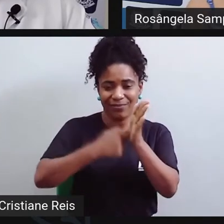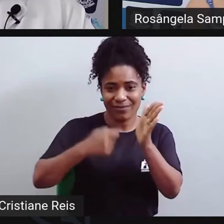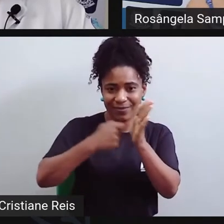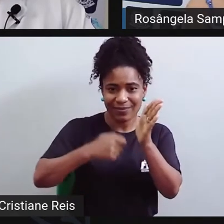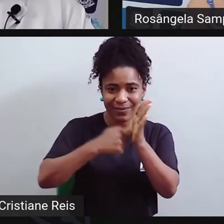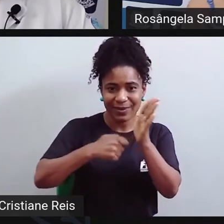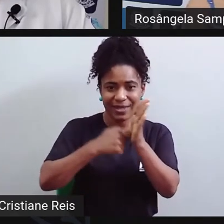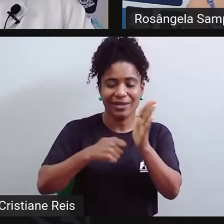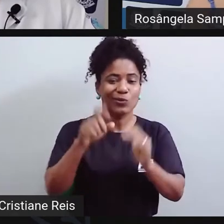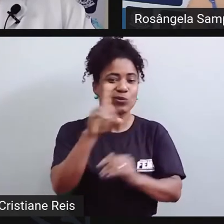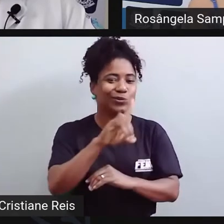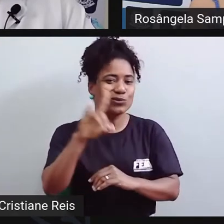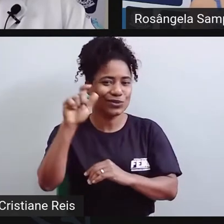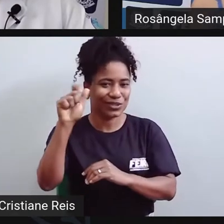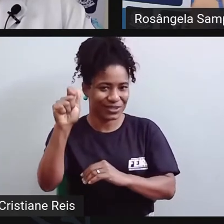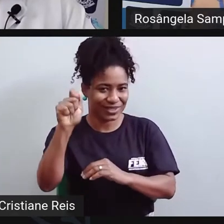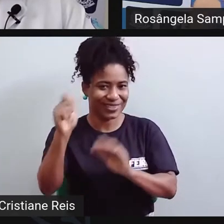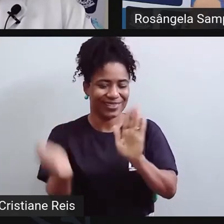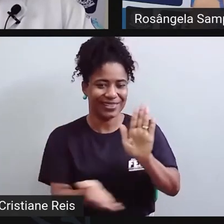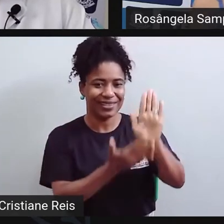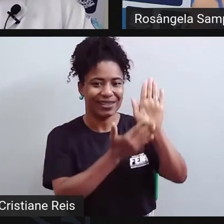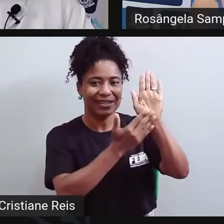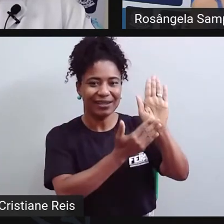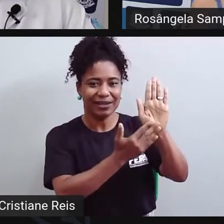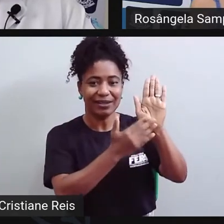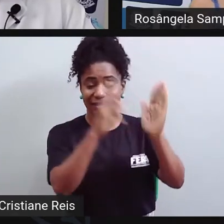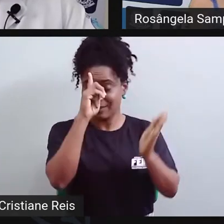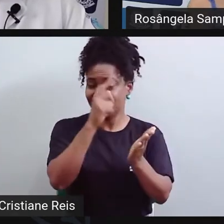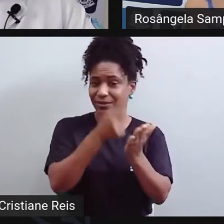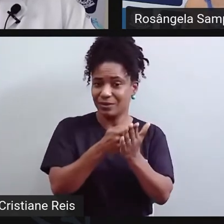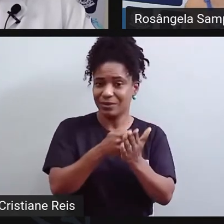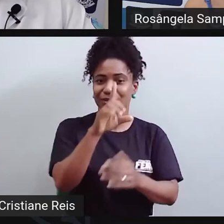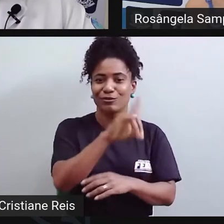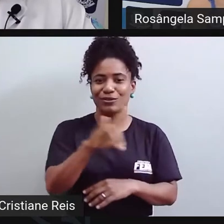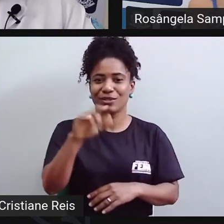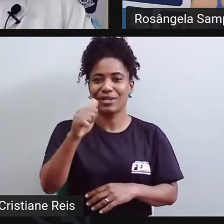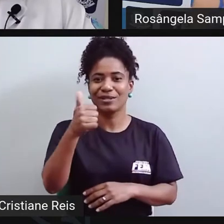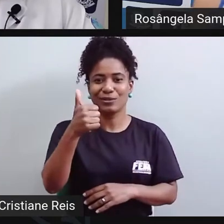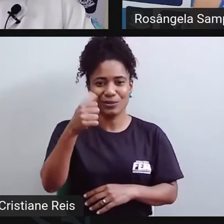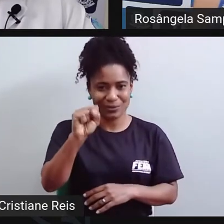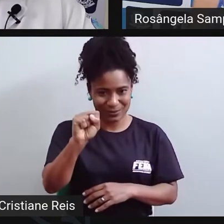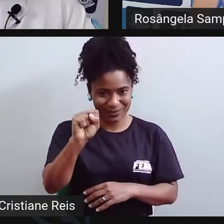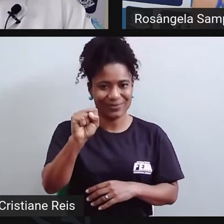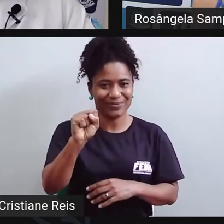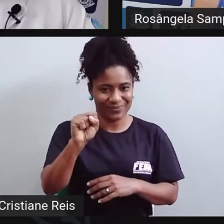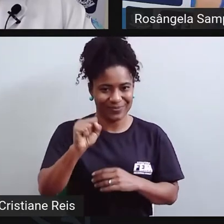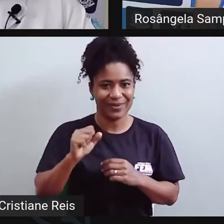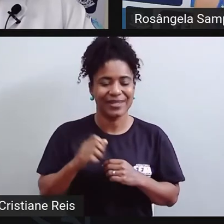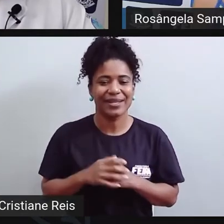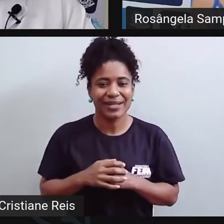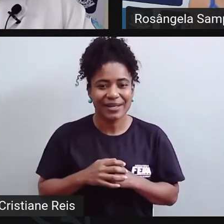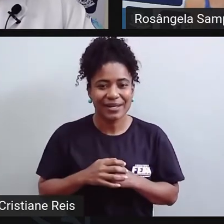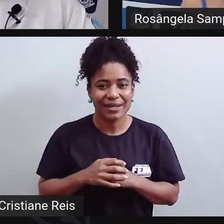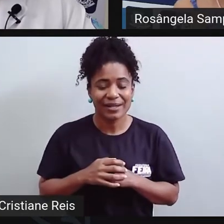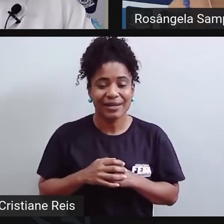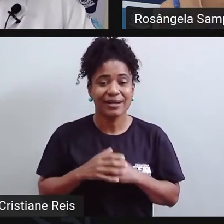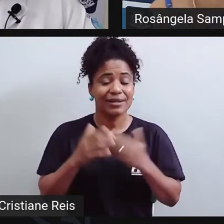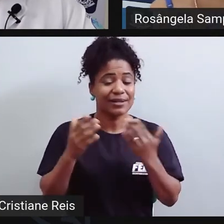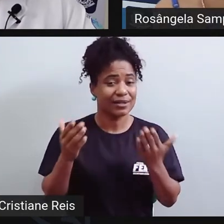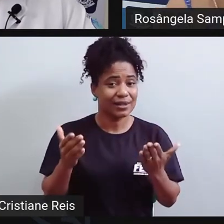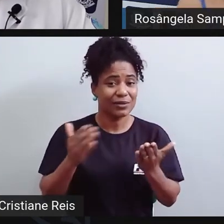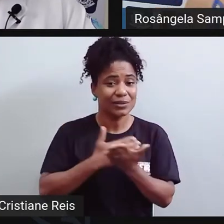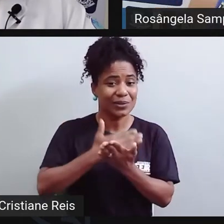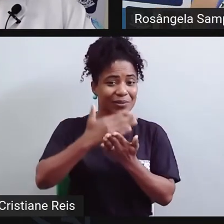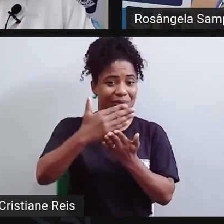mental, né? Da luta antimanicomial no Brasil, o dia 18 de maio. E aí, eles começam a se